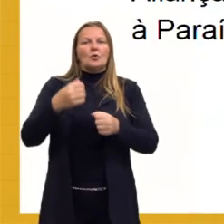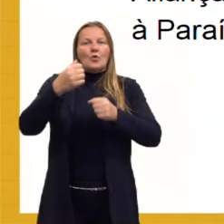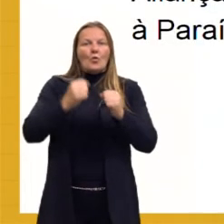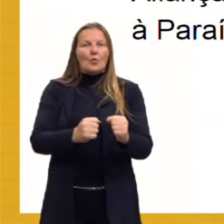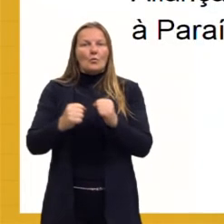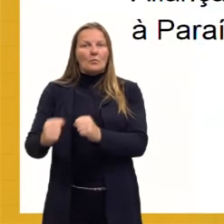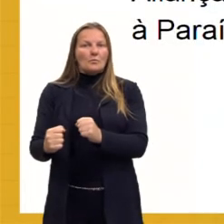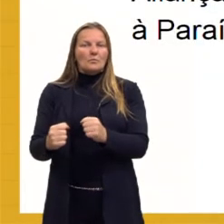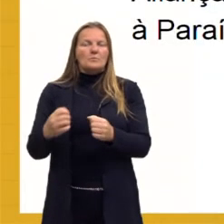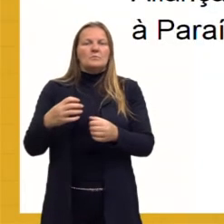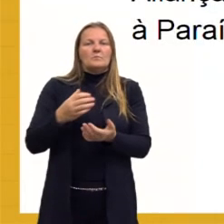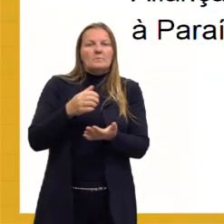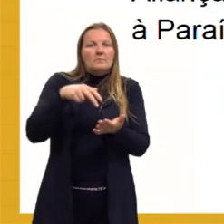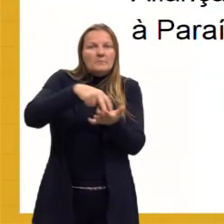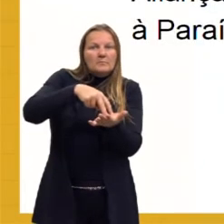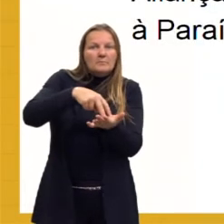poder.